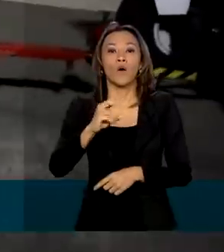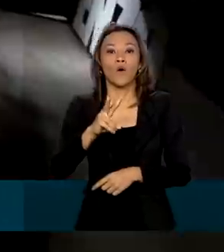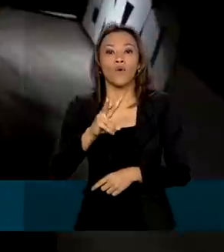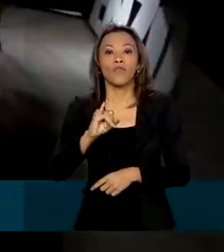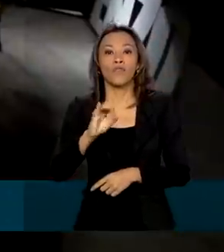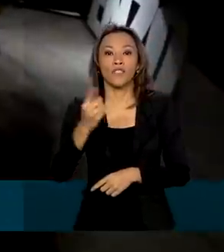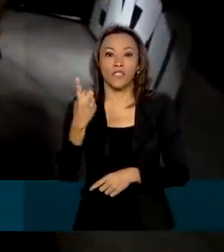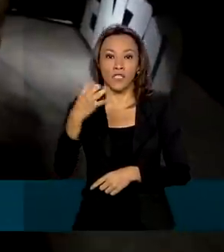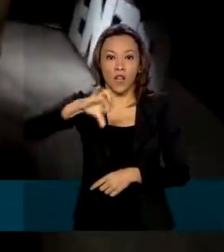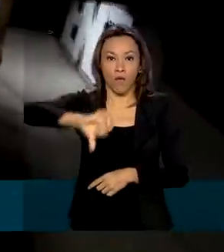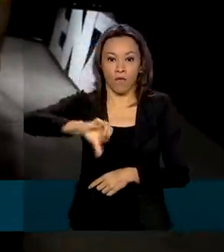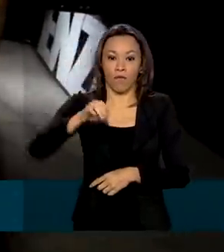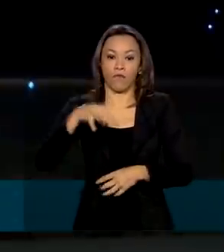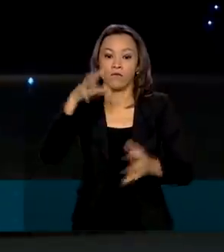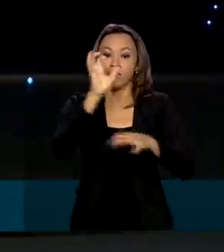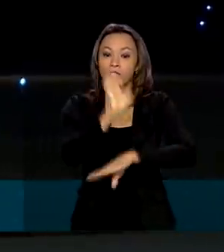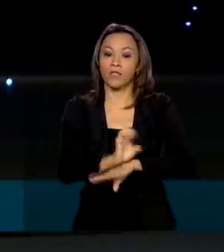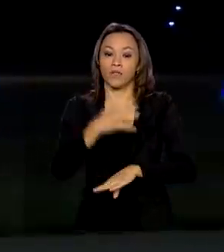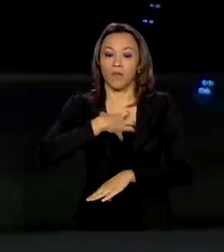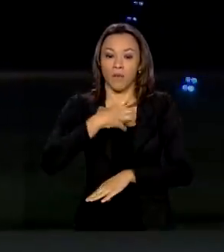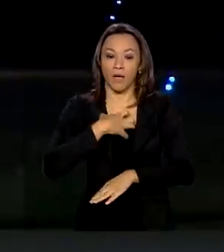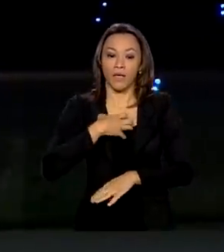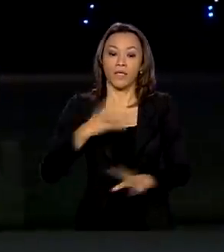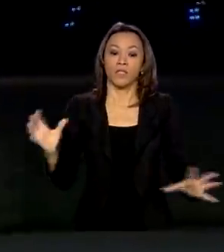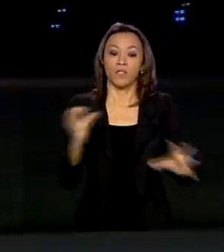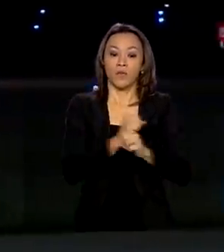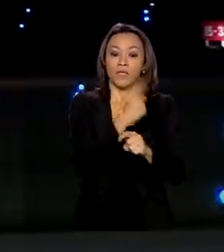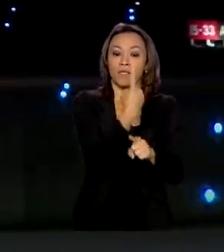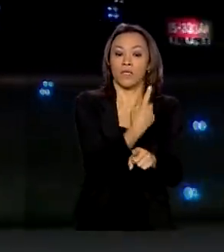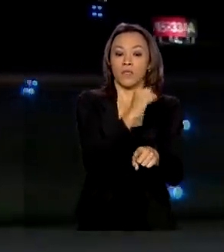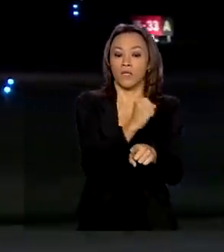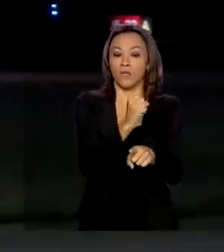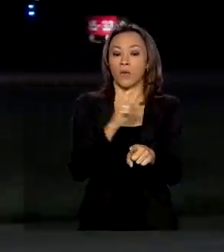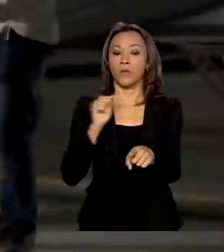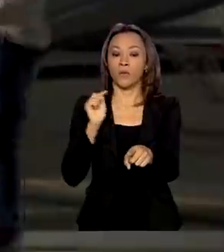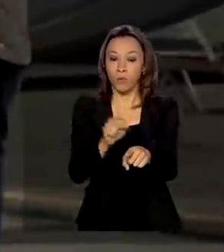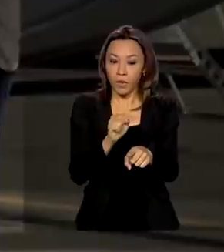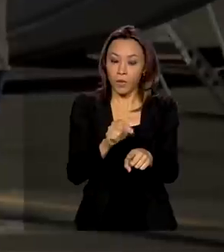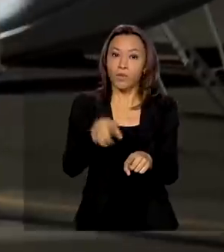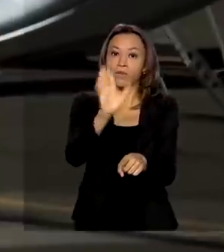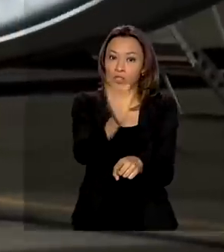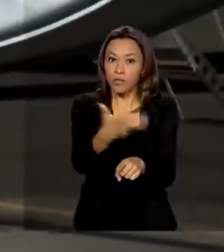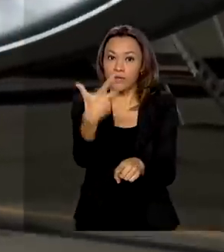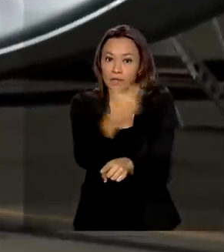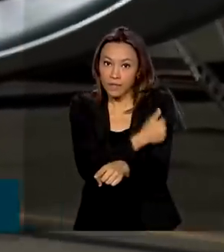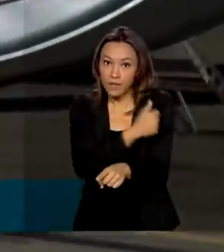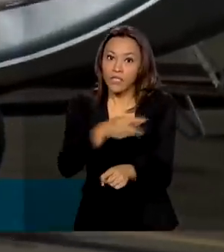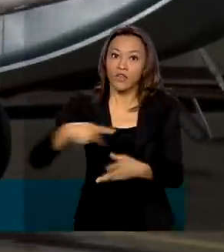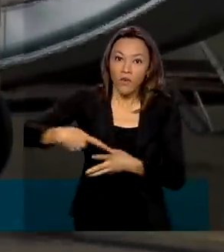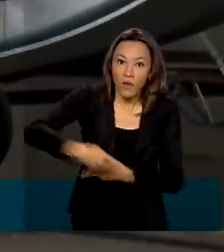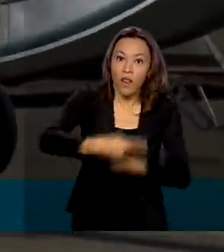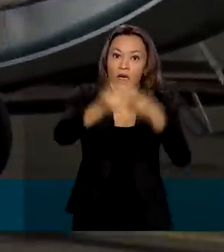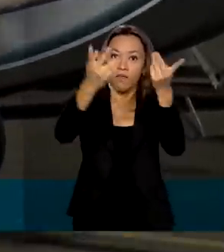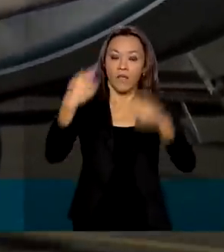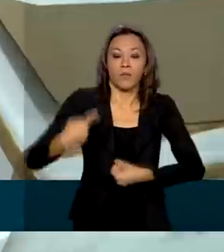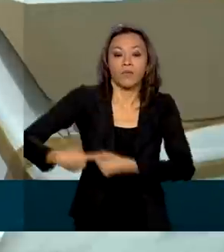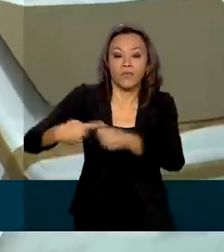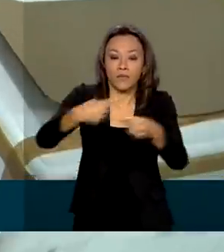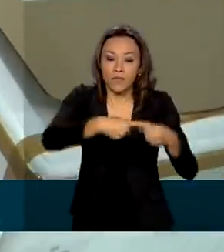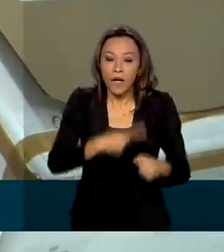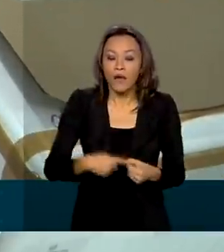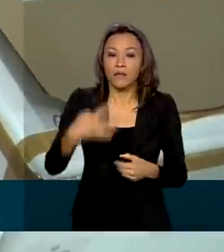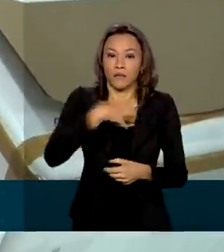Suficientes para vacinar inicialmente cerca de 188 mil baianos, os imunizantes já foram enviados para o interior do estado.